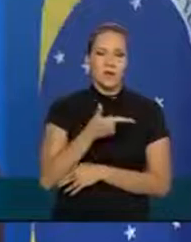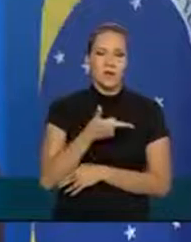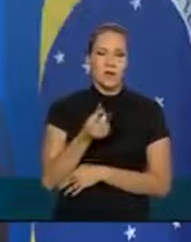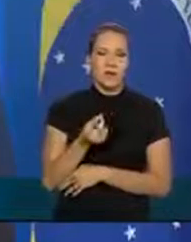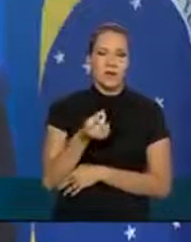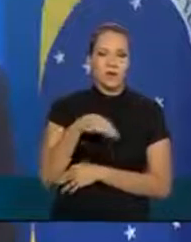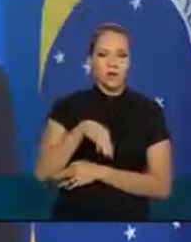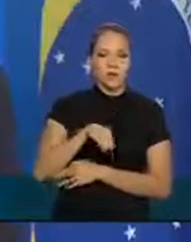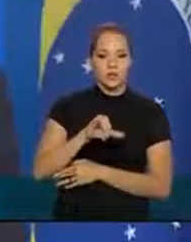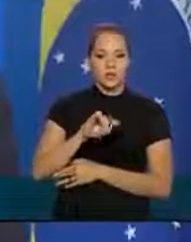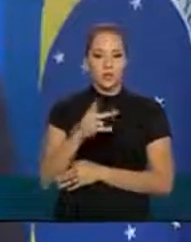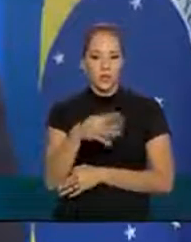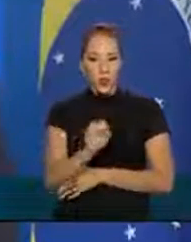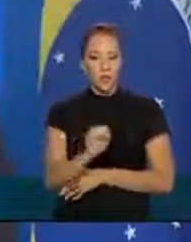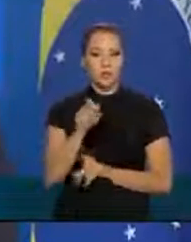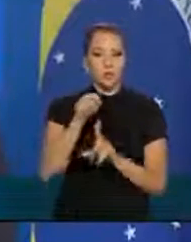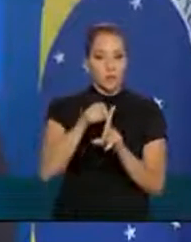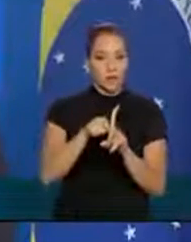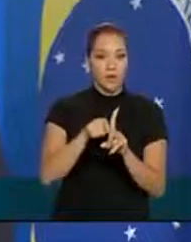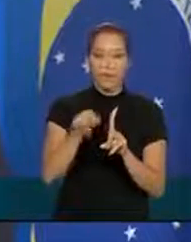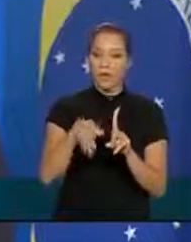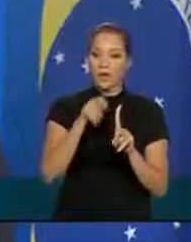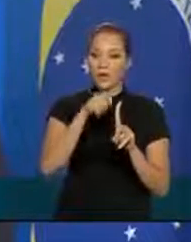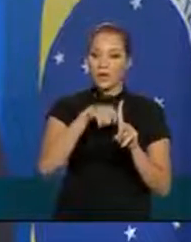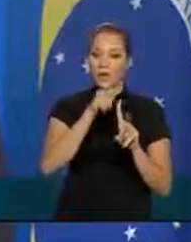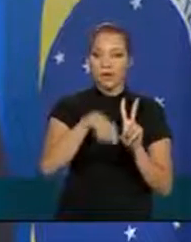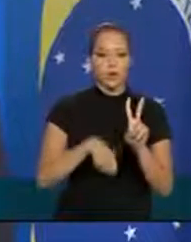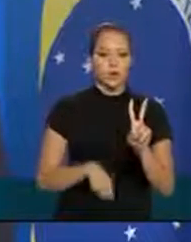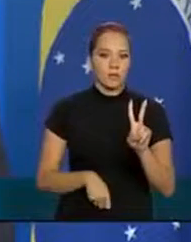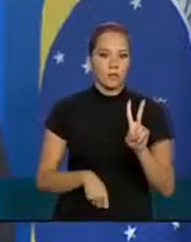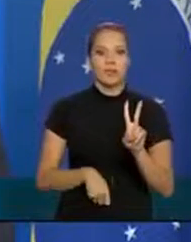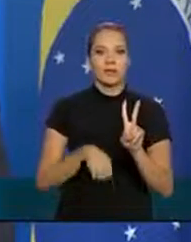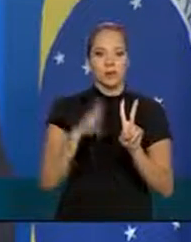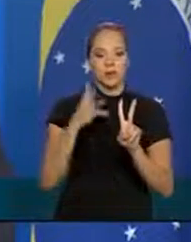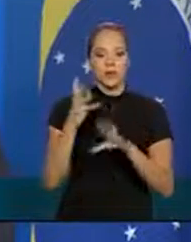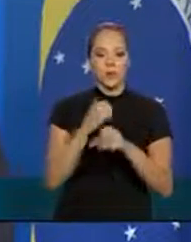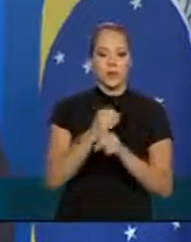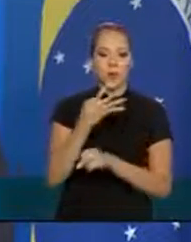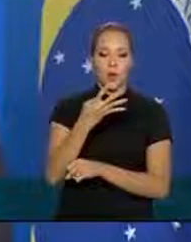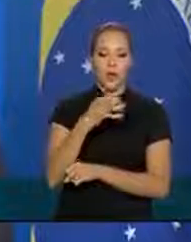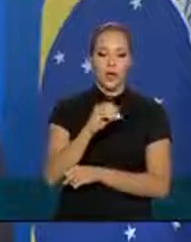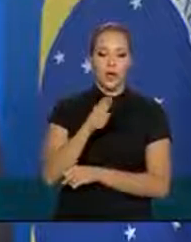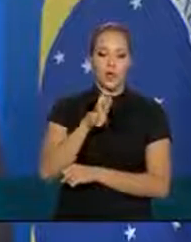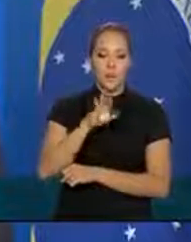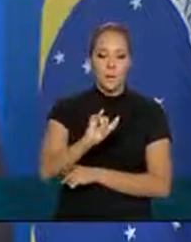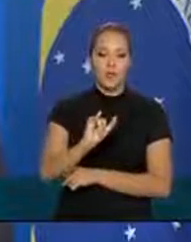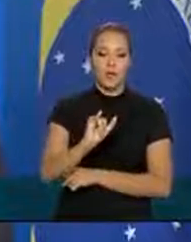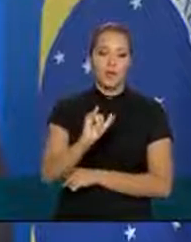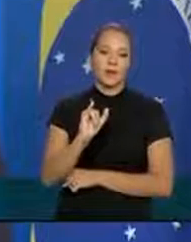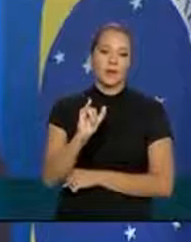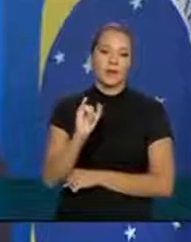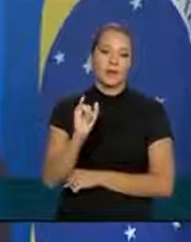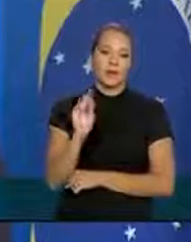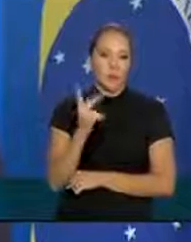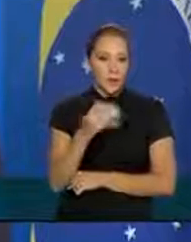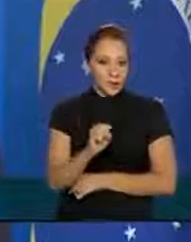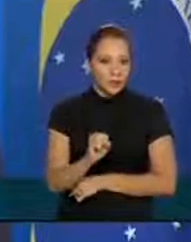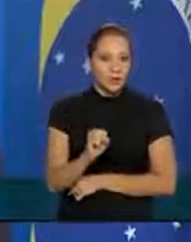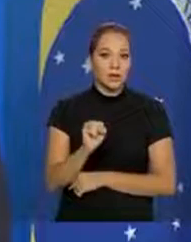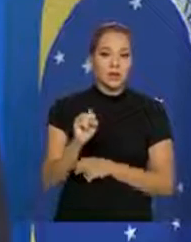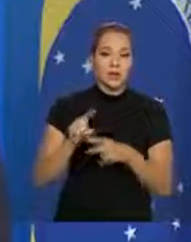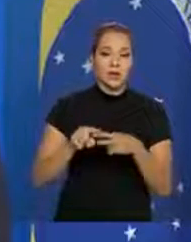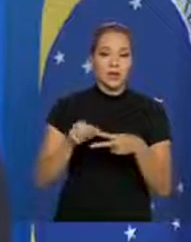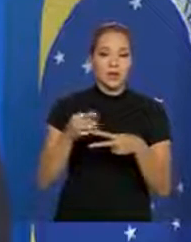por mês são dois meses então são 40 bilhões 85% é do Tesouro e